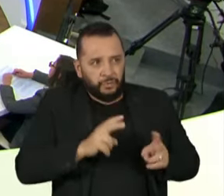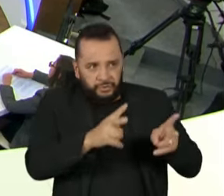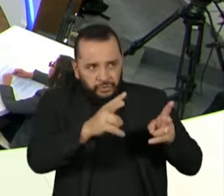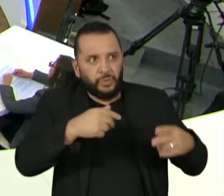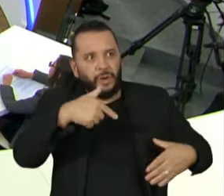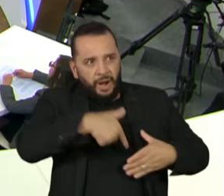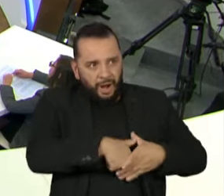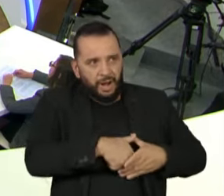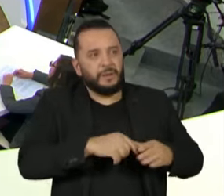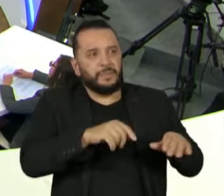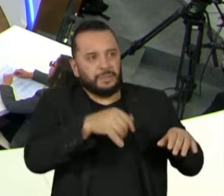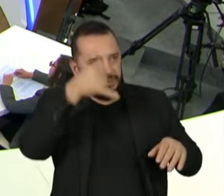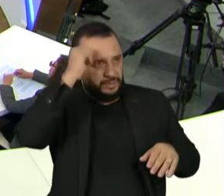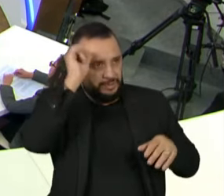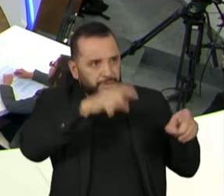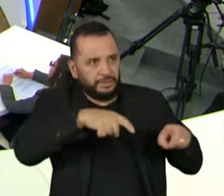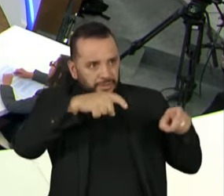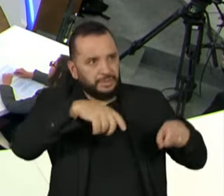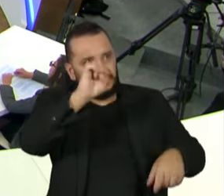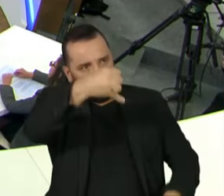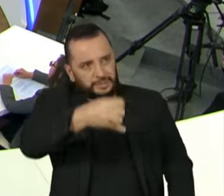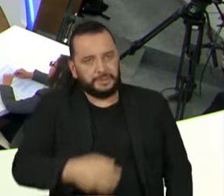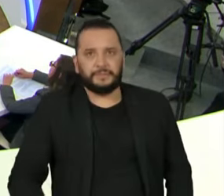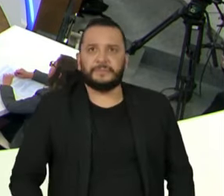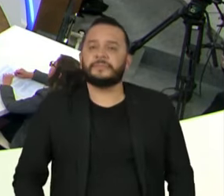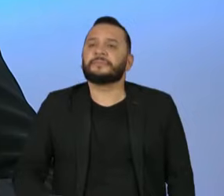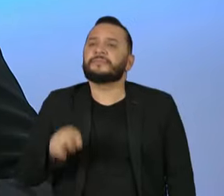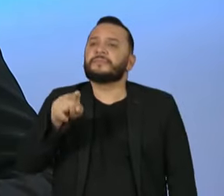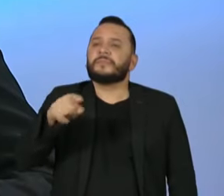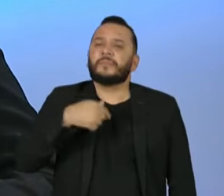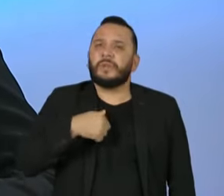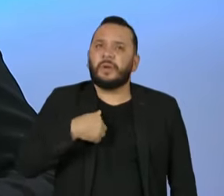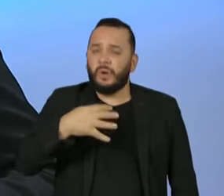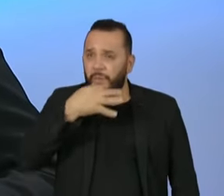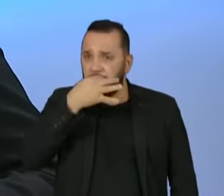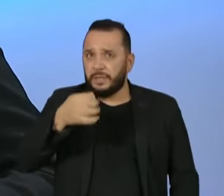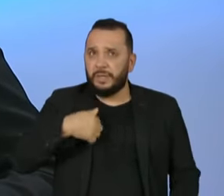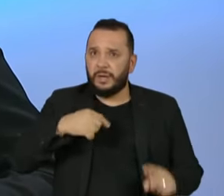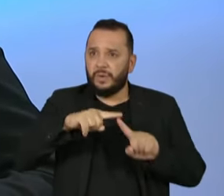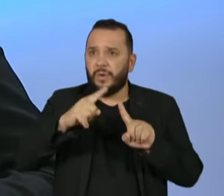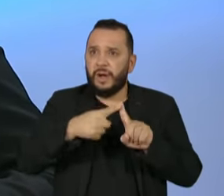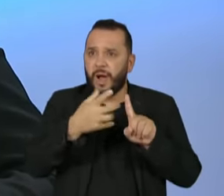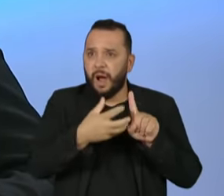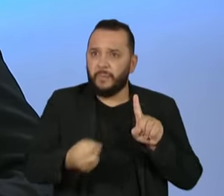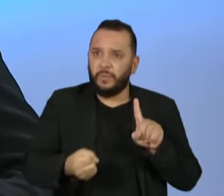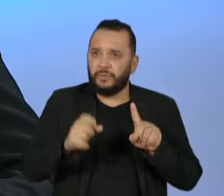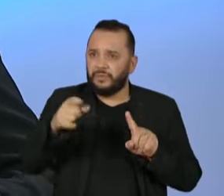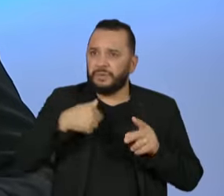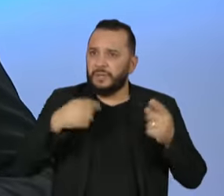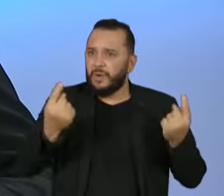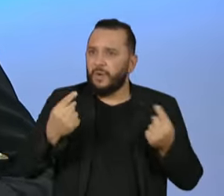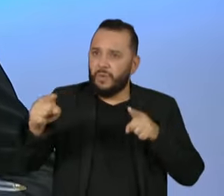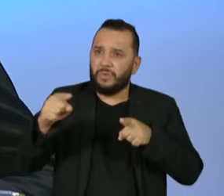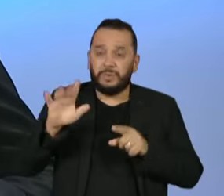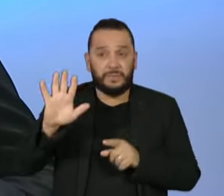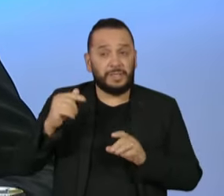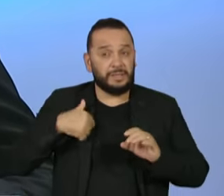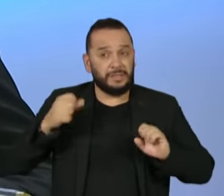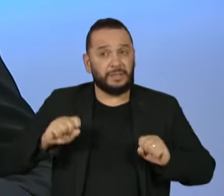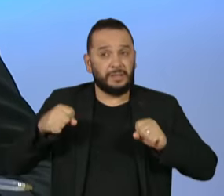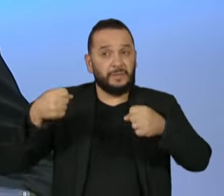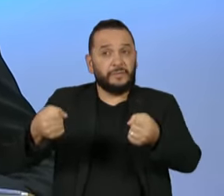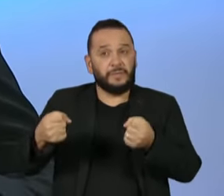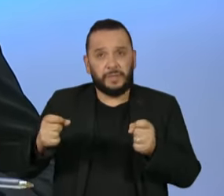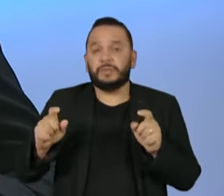Renato. Senadora, a senhora tem uma posição sobre o aborto, que a senhora é contra, mas defende o que está